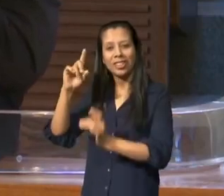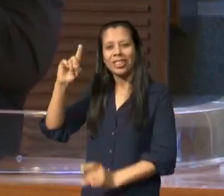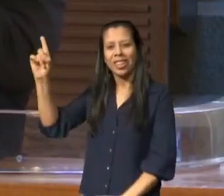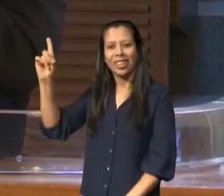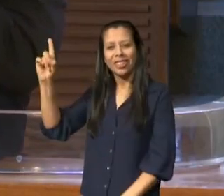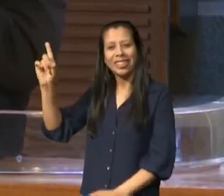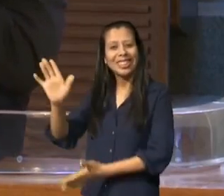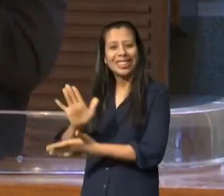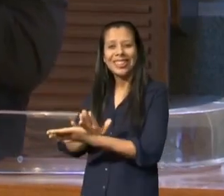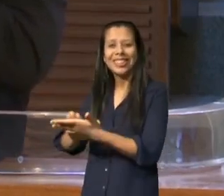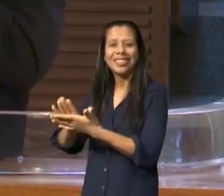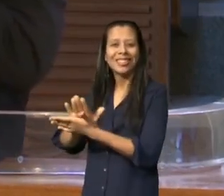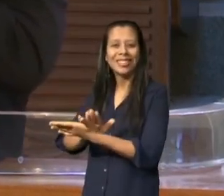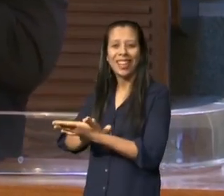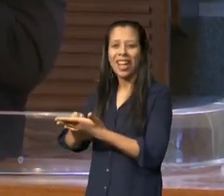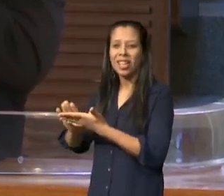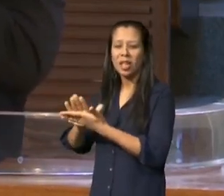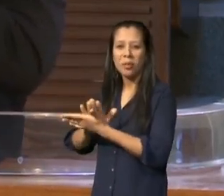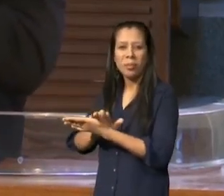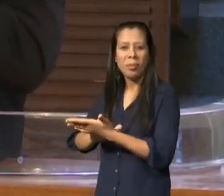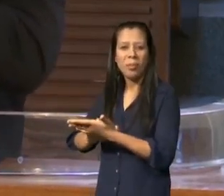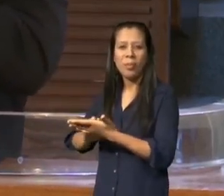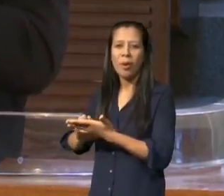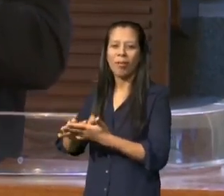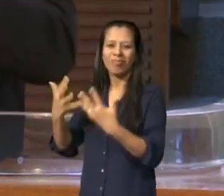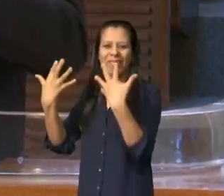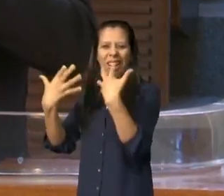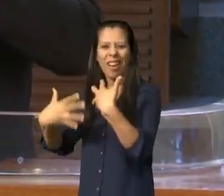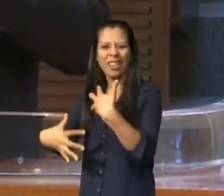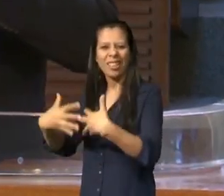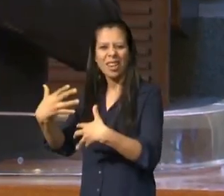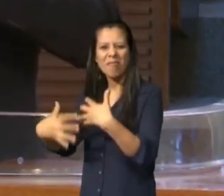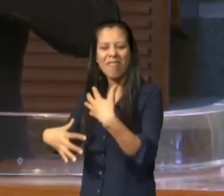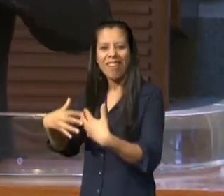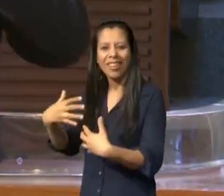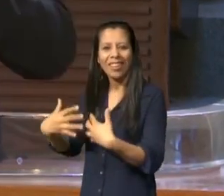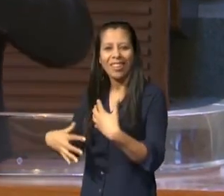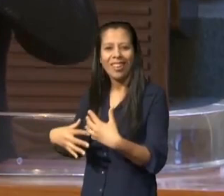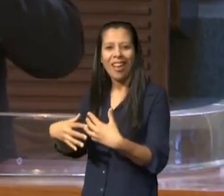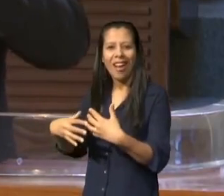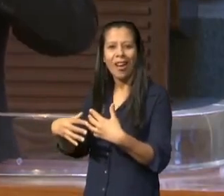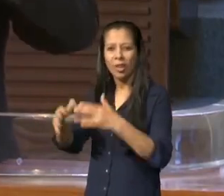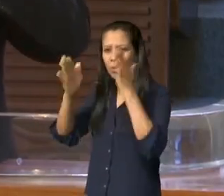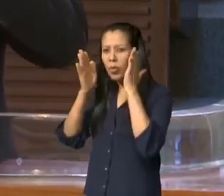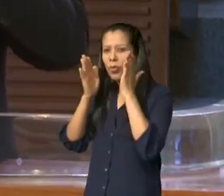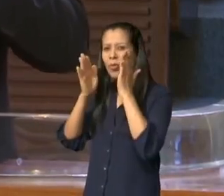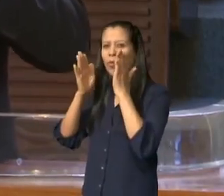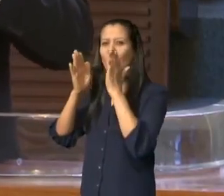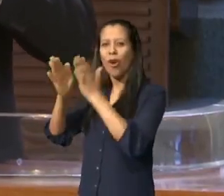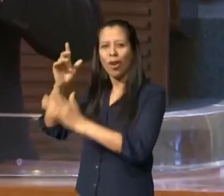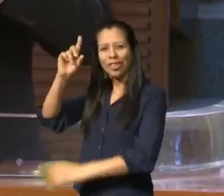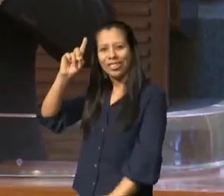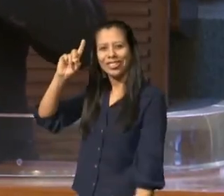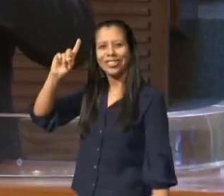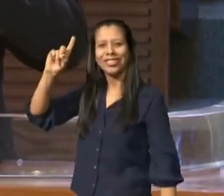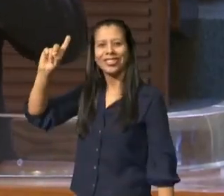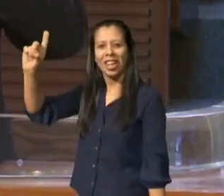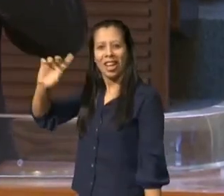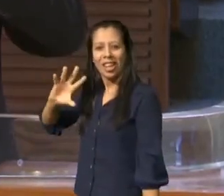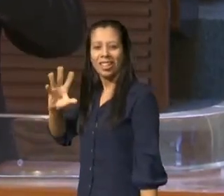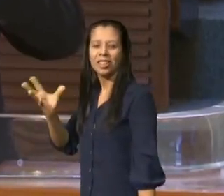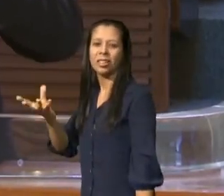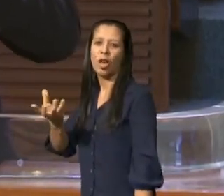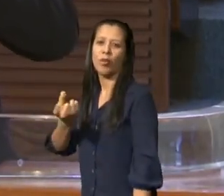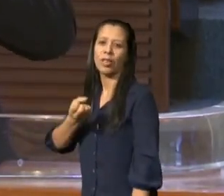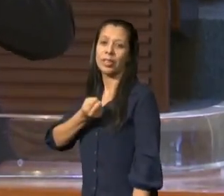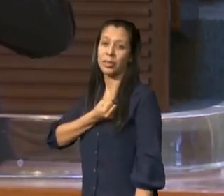Cristo nada neste mundo pode nos afastar daquilo que Deus programou para nós a salvação a